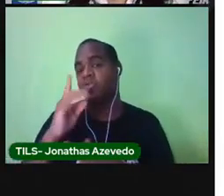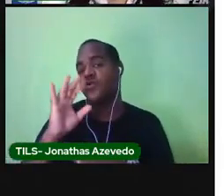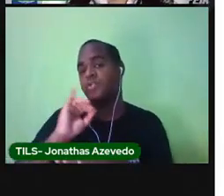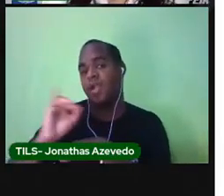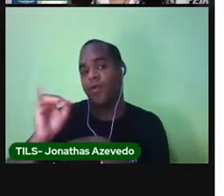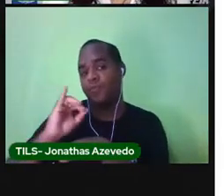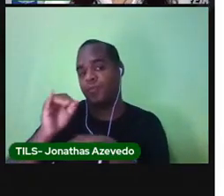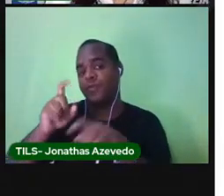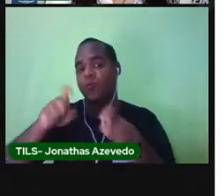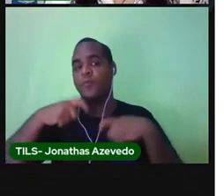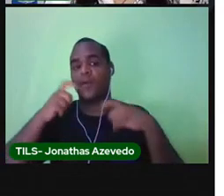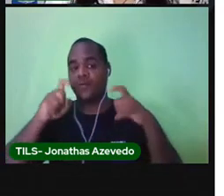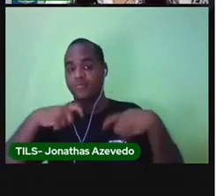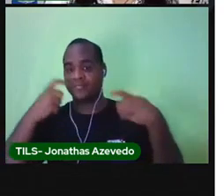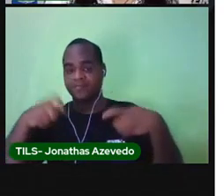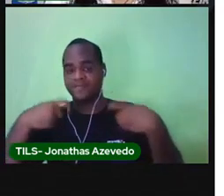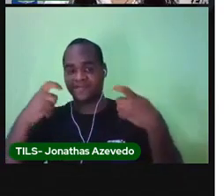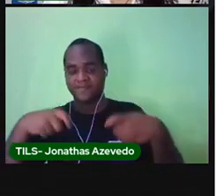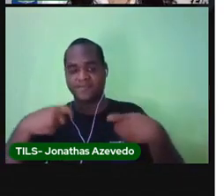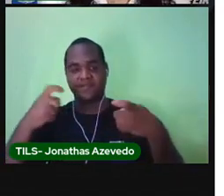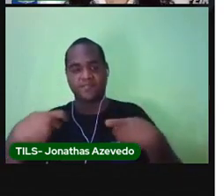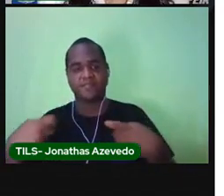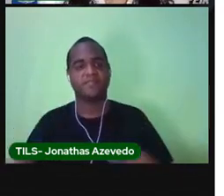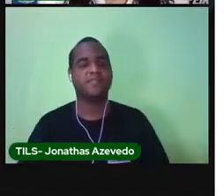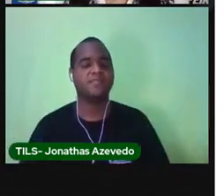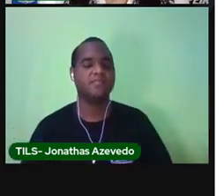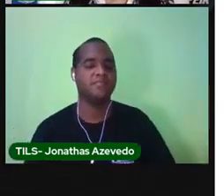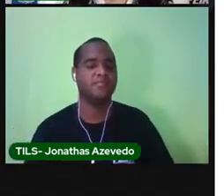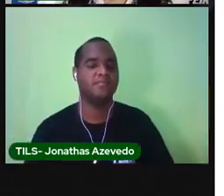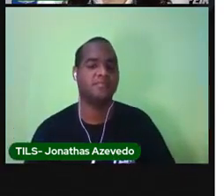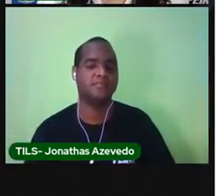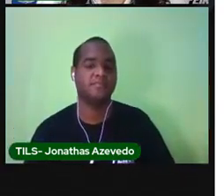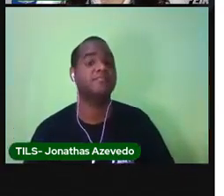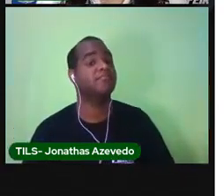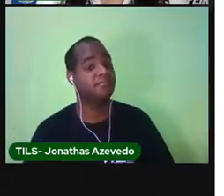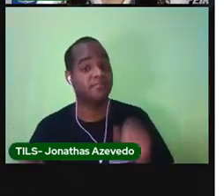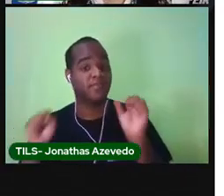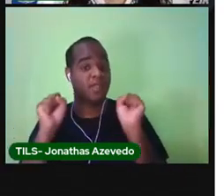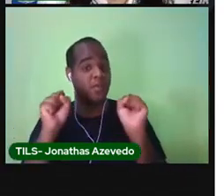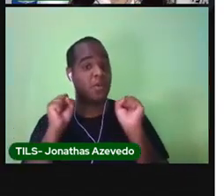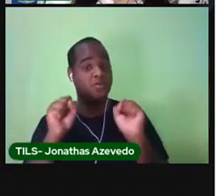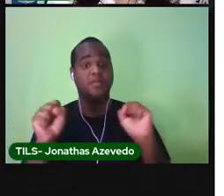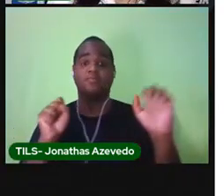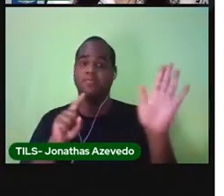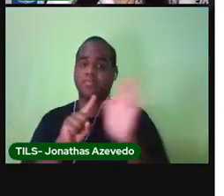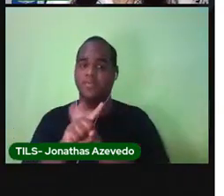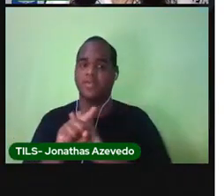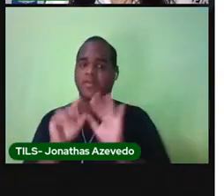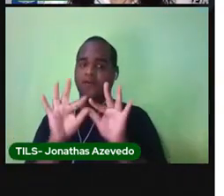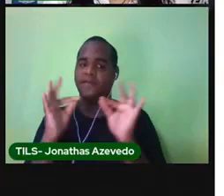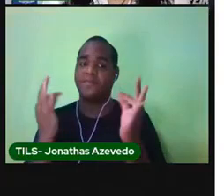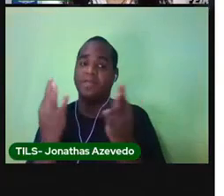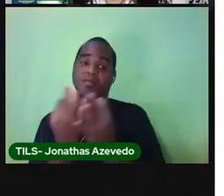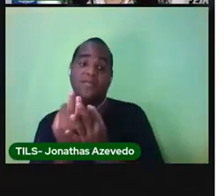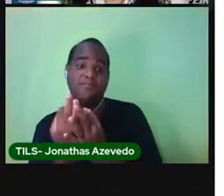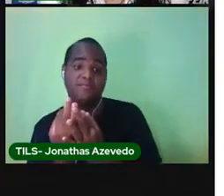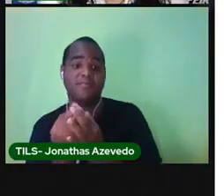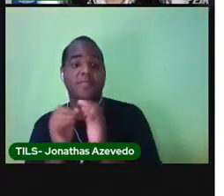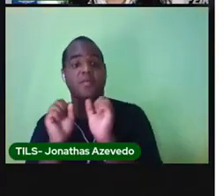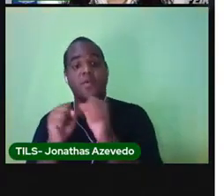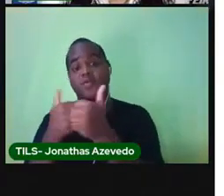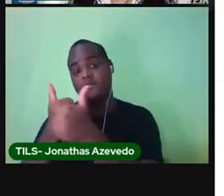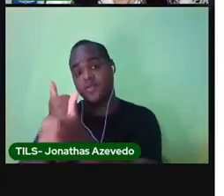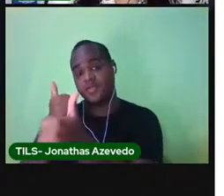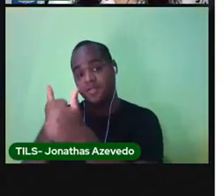industrial e bairro rural. Você pode perguntar a um familiar, a um